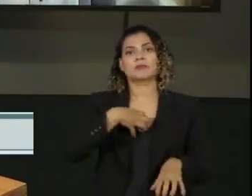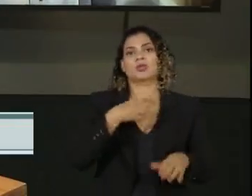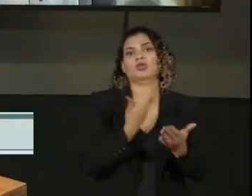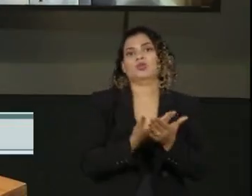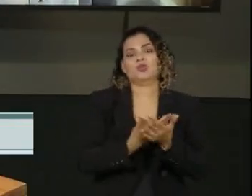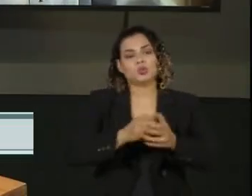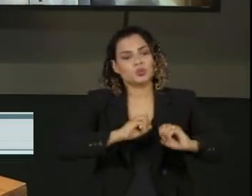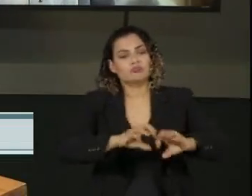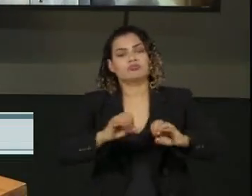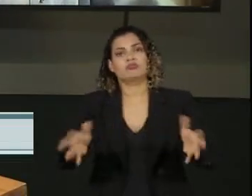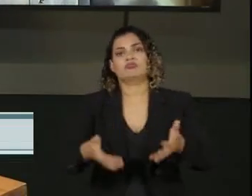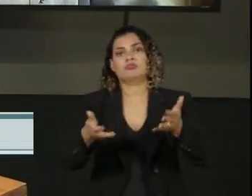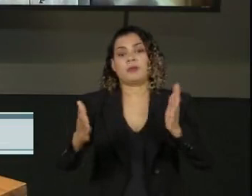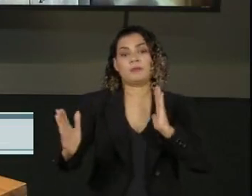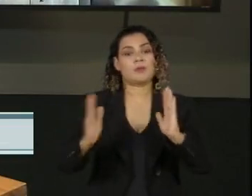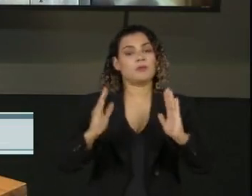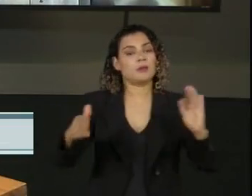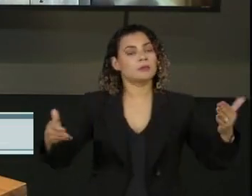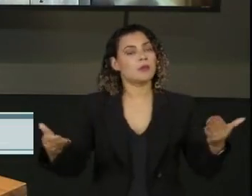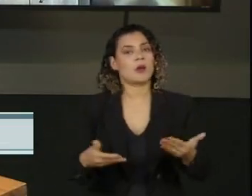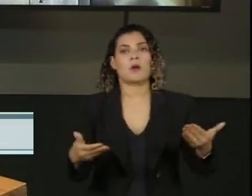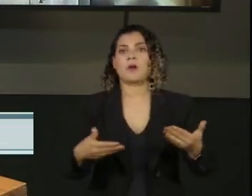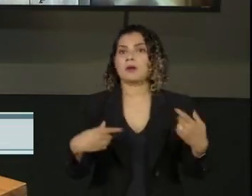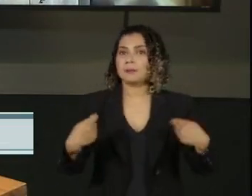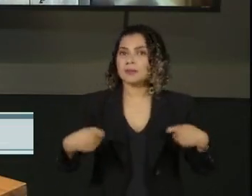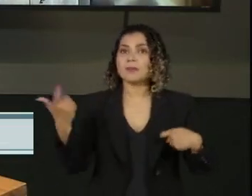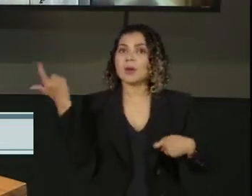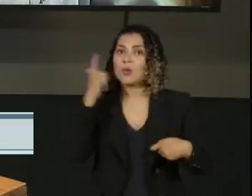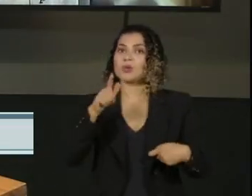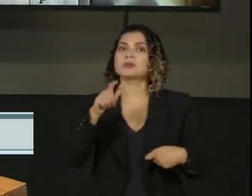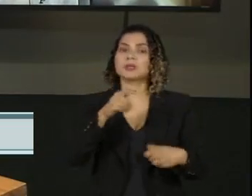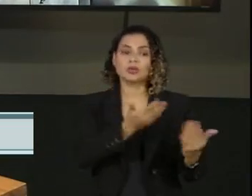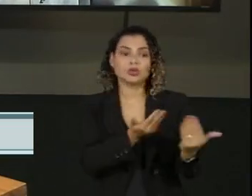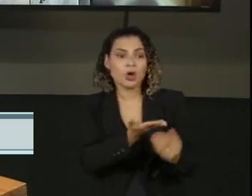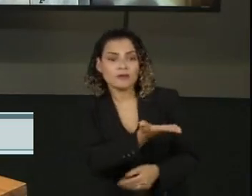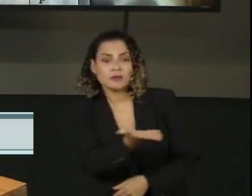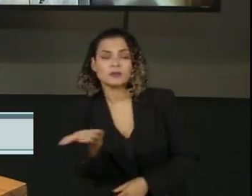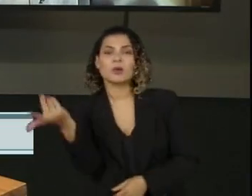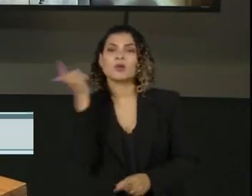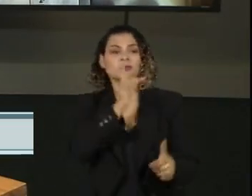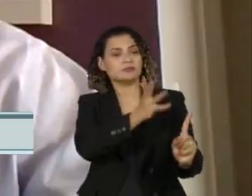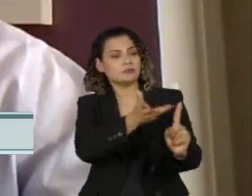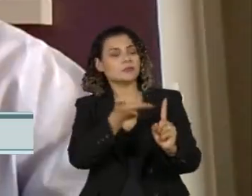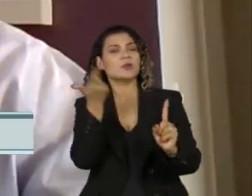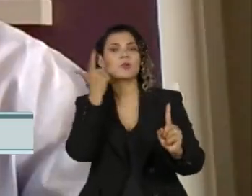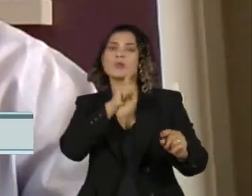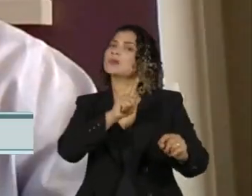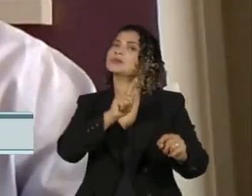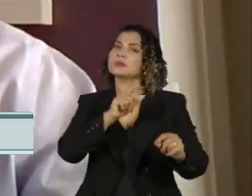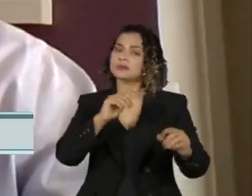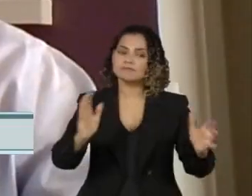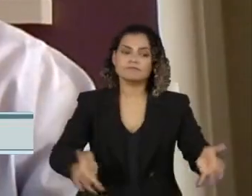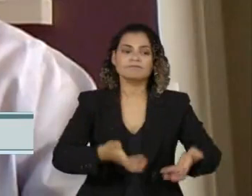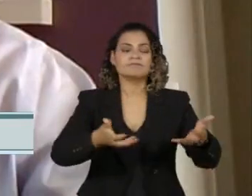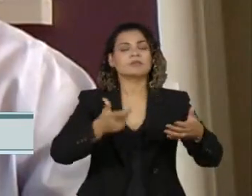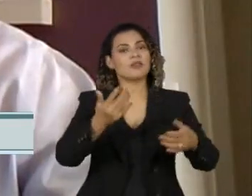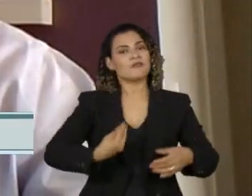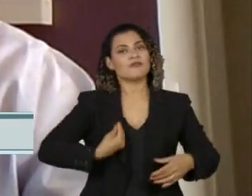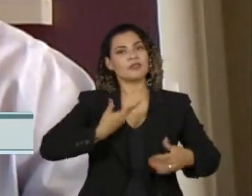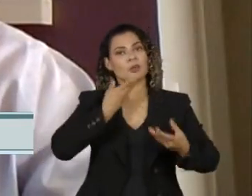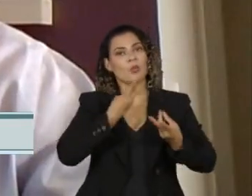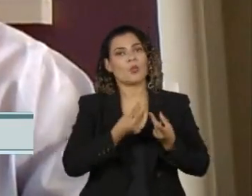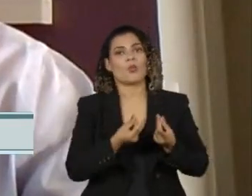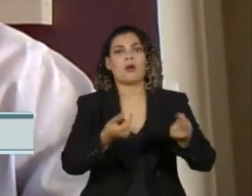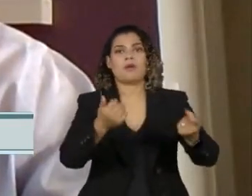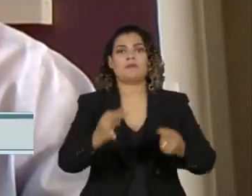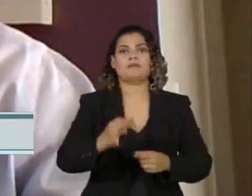É esse momento, é esse futuro que eu sonho para que a nossa juventude possa ter, não só uma escola, mas uma vida plena do